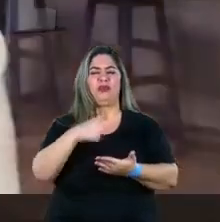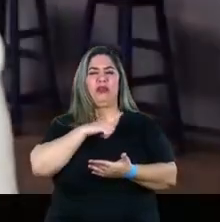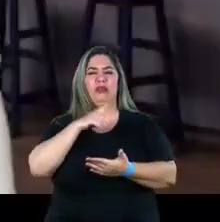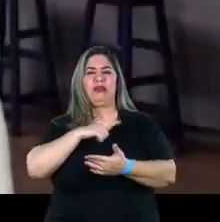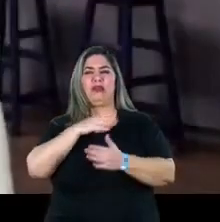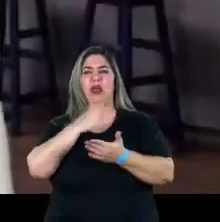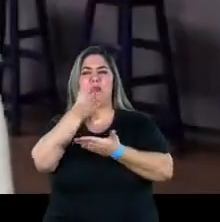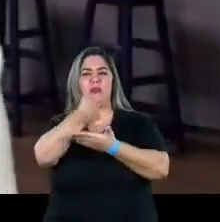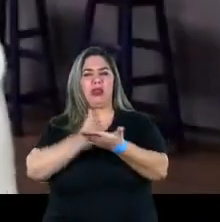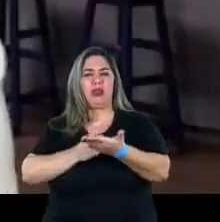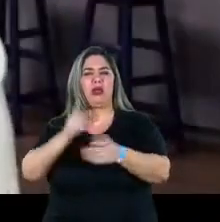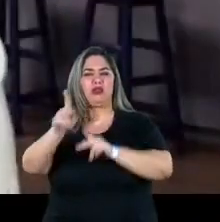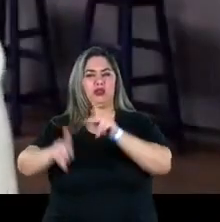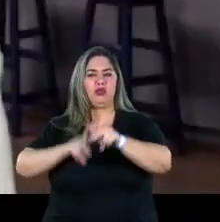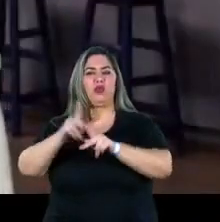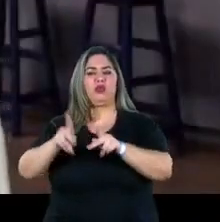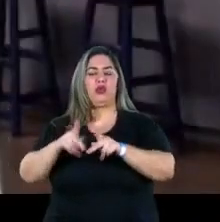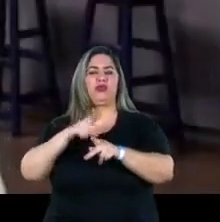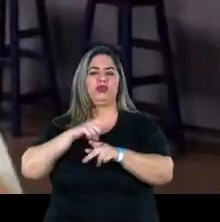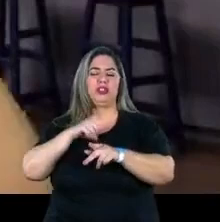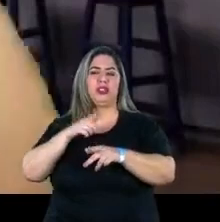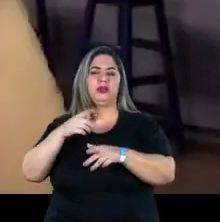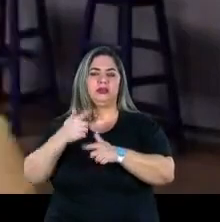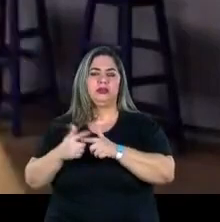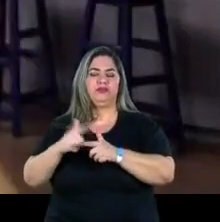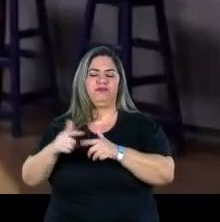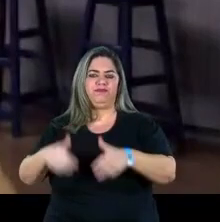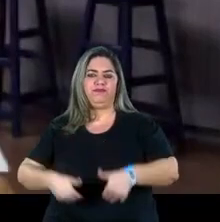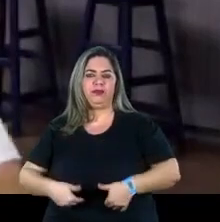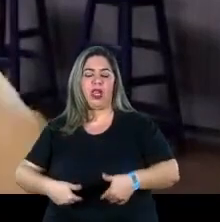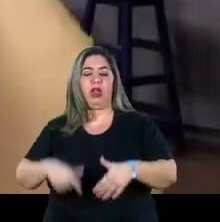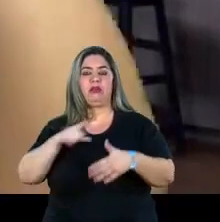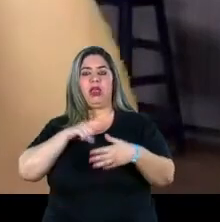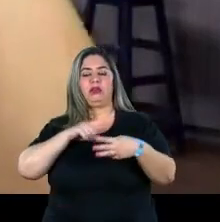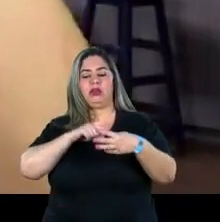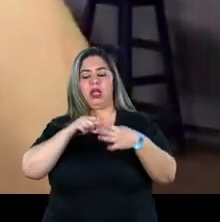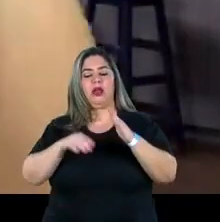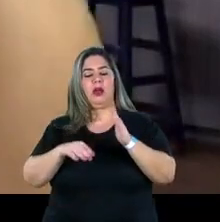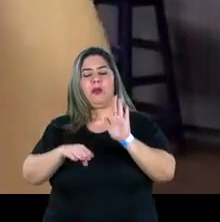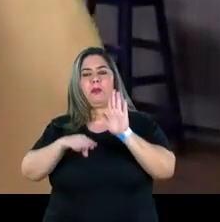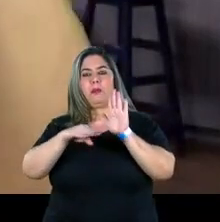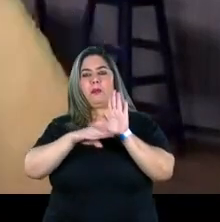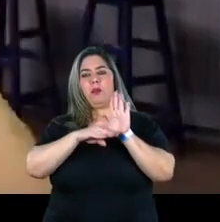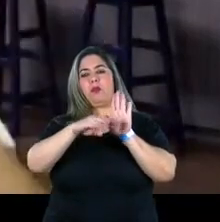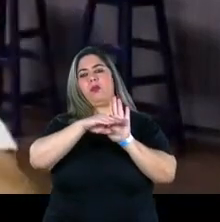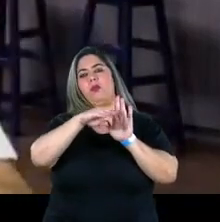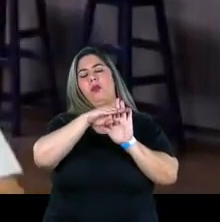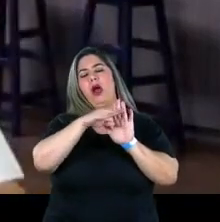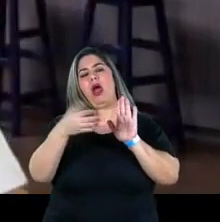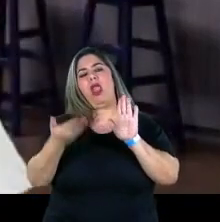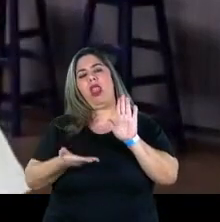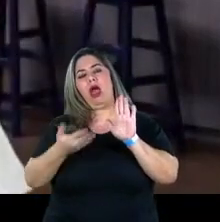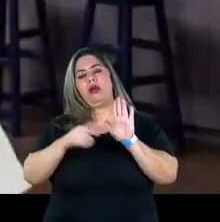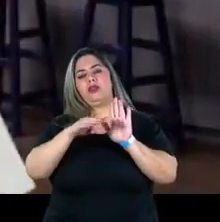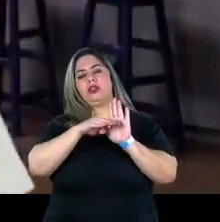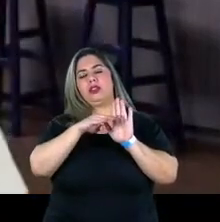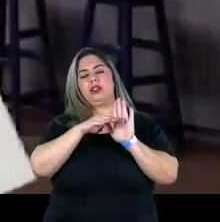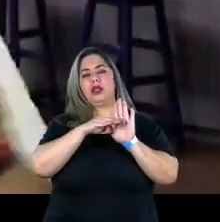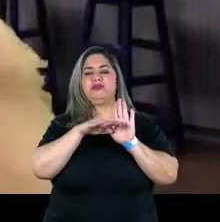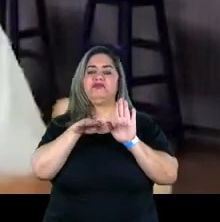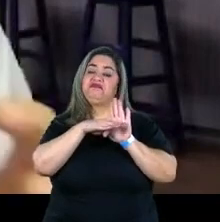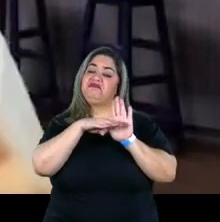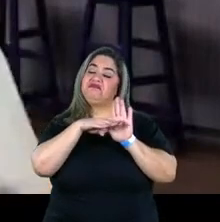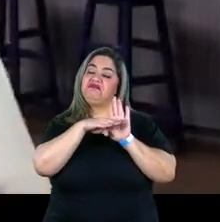tem mais da metade da população em insegurança alimentar, ela tem três níveis. A insegurança alimentar leve, a média e a grave.